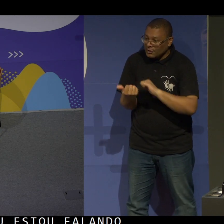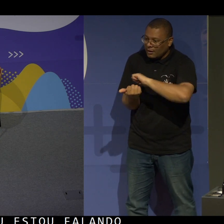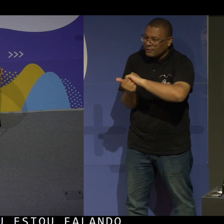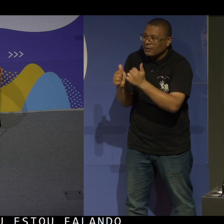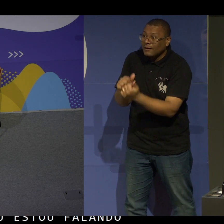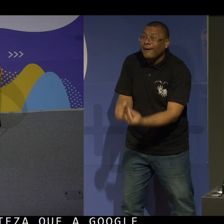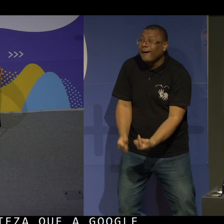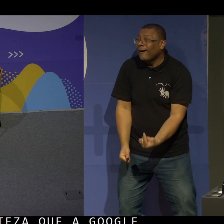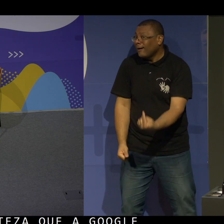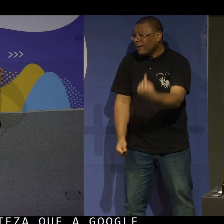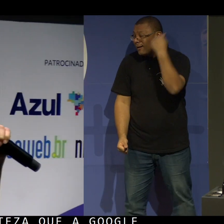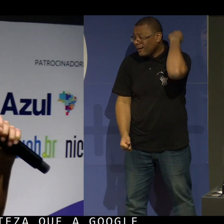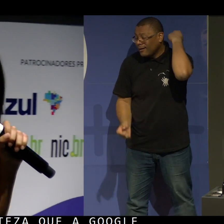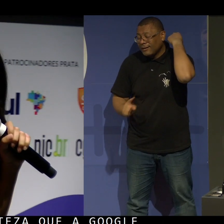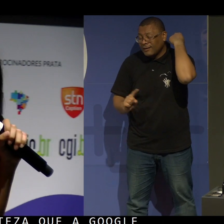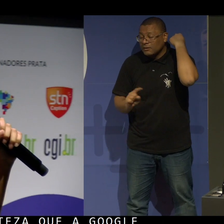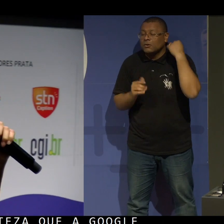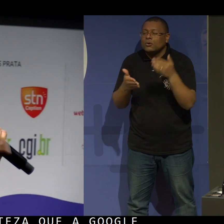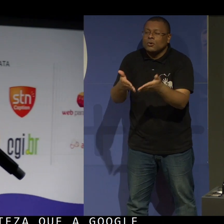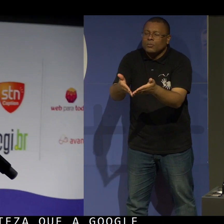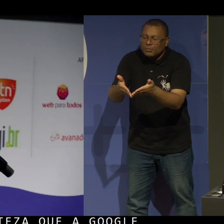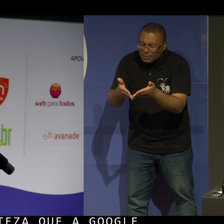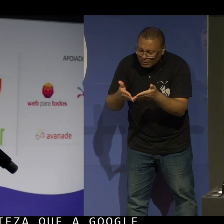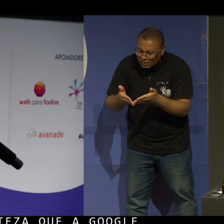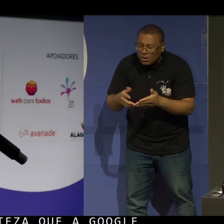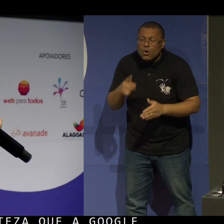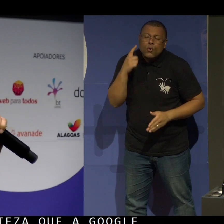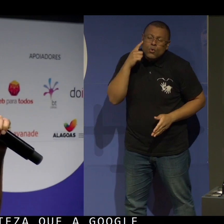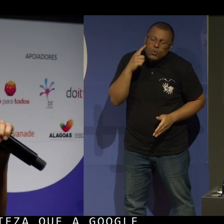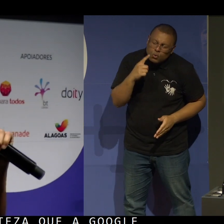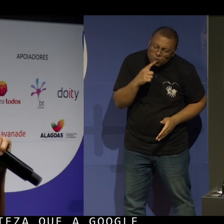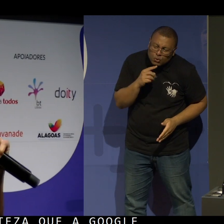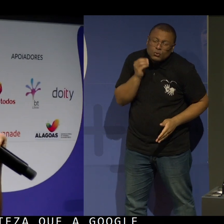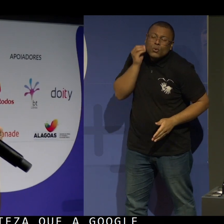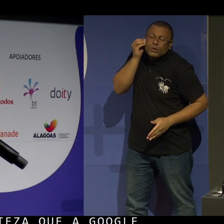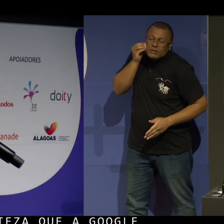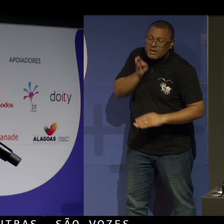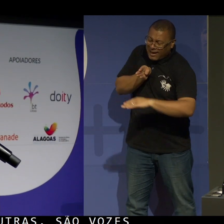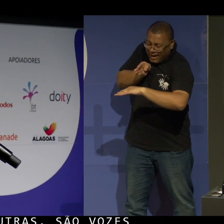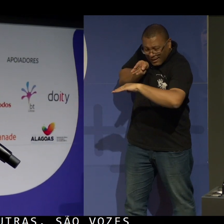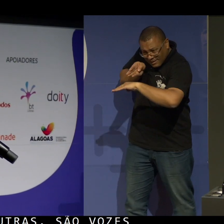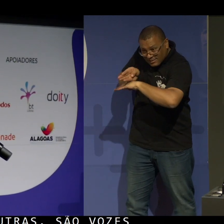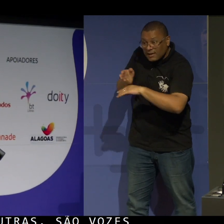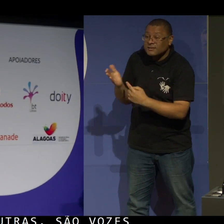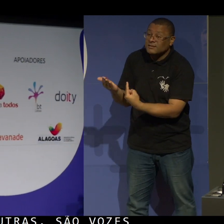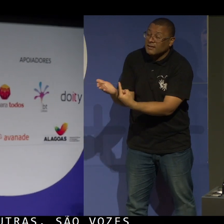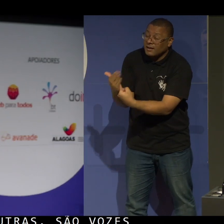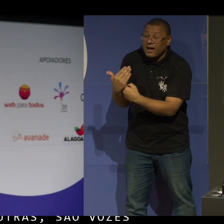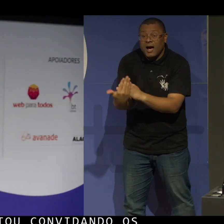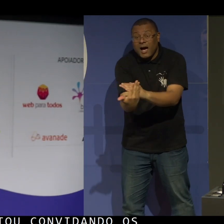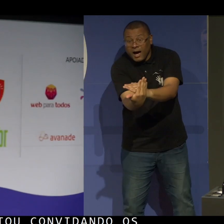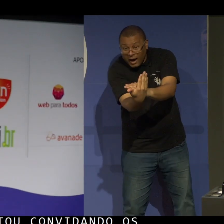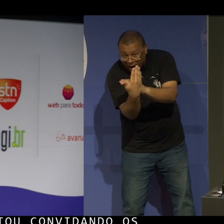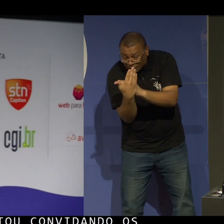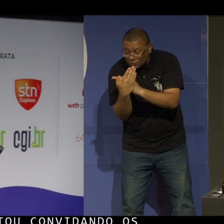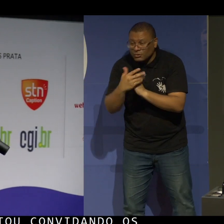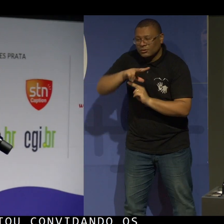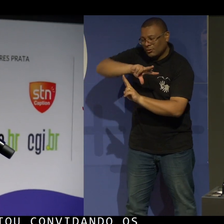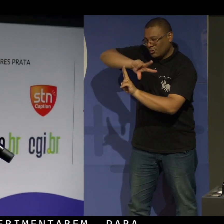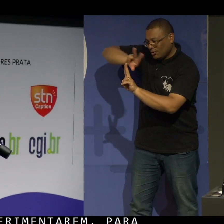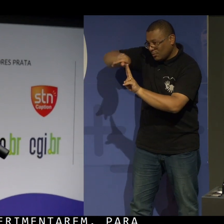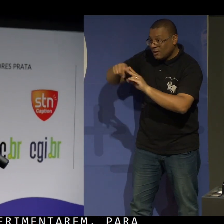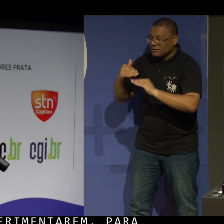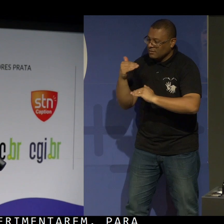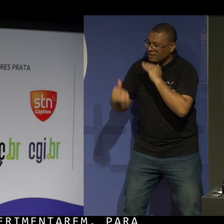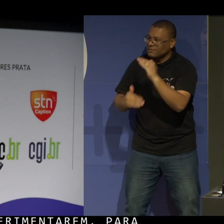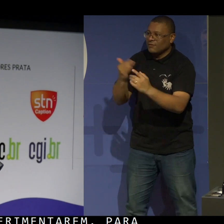época não eram. Então, eu estou convidando os surdos para experimentarem, para terem acesso à tecnologia, para que nos ajudem a desenvolver a tecnologia,